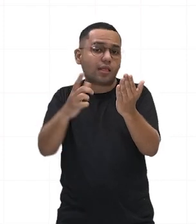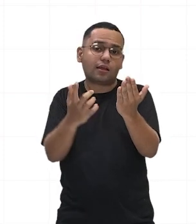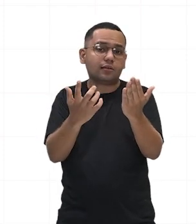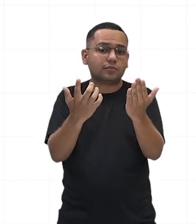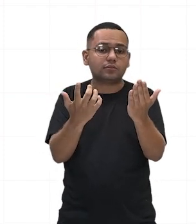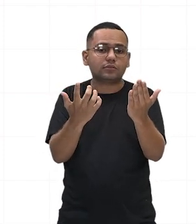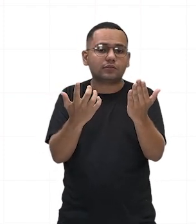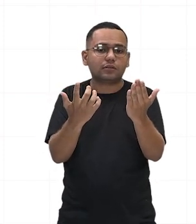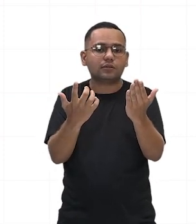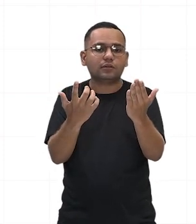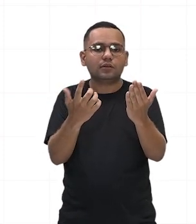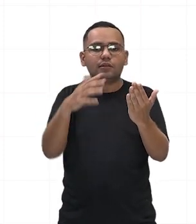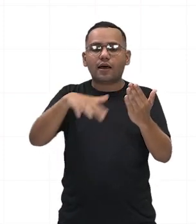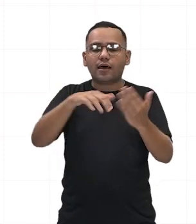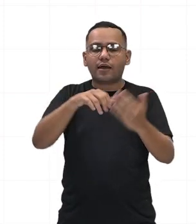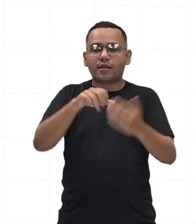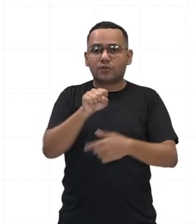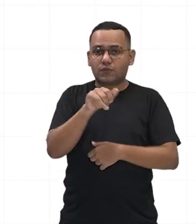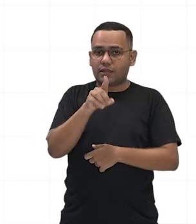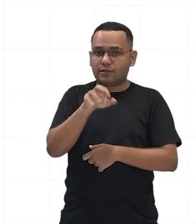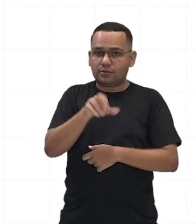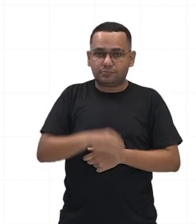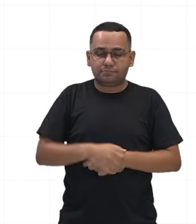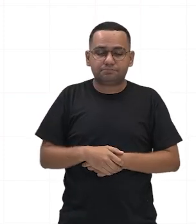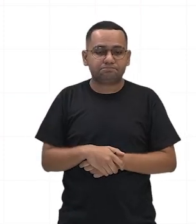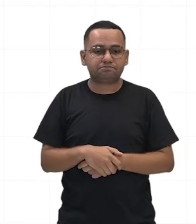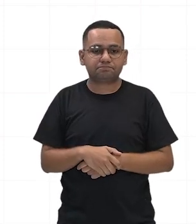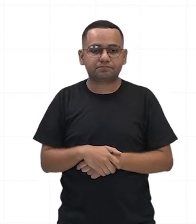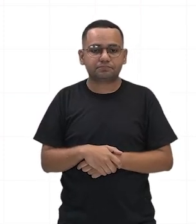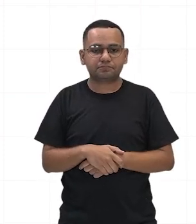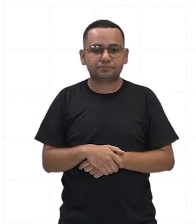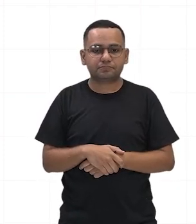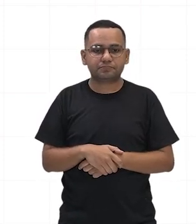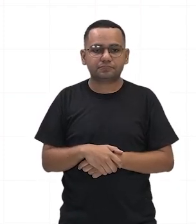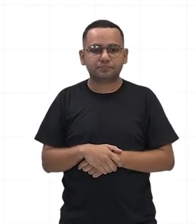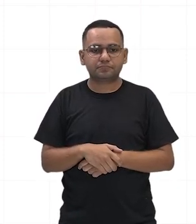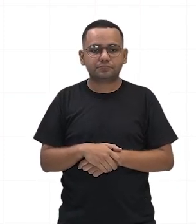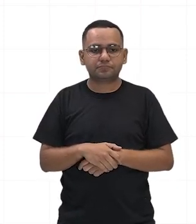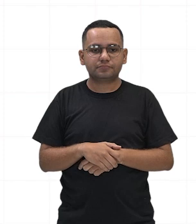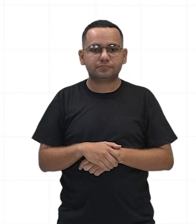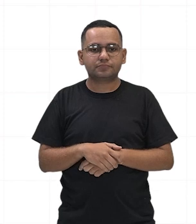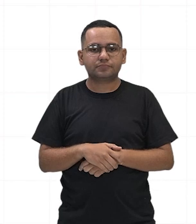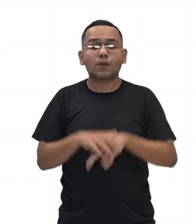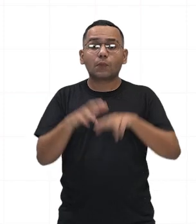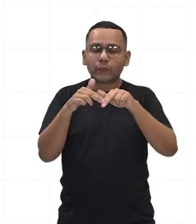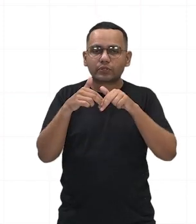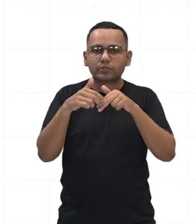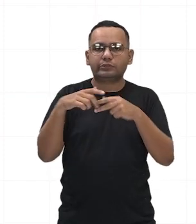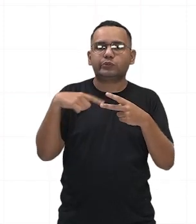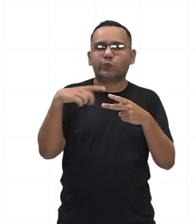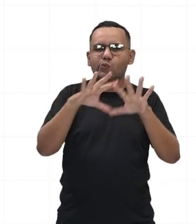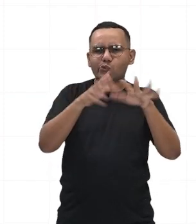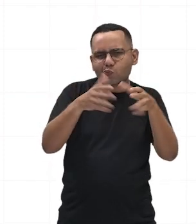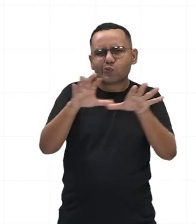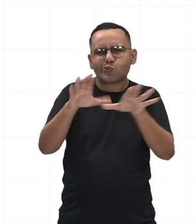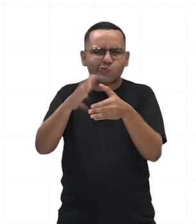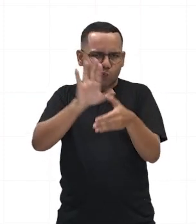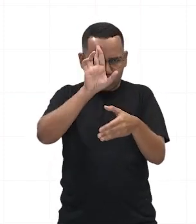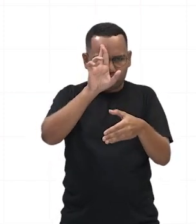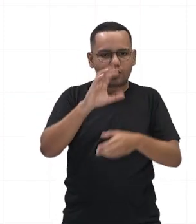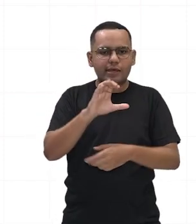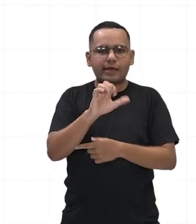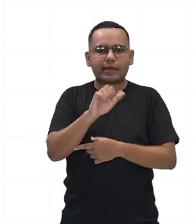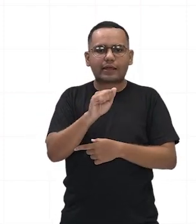no Senado. Cercado no Capitólio por senadores e patrícios, Tibério e aproximadamente